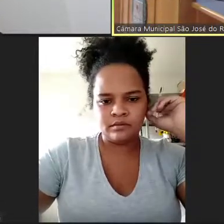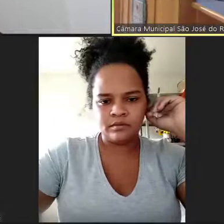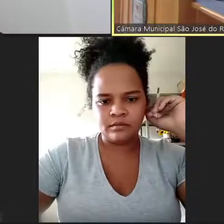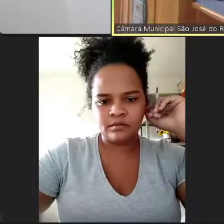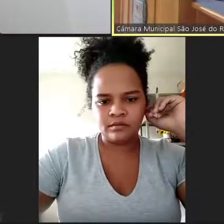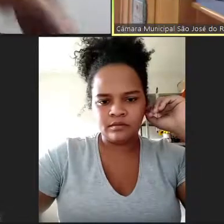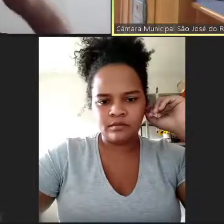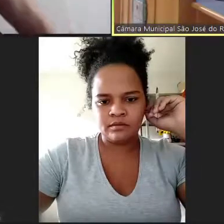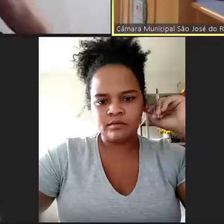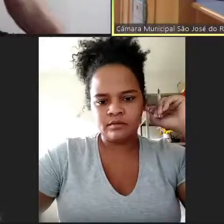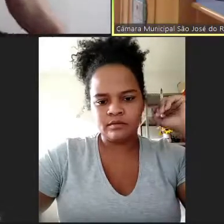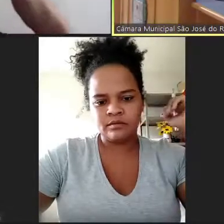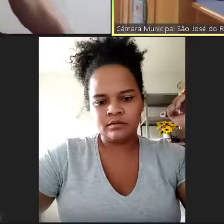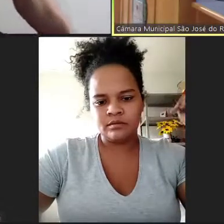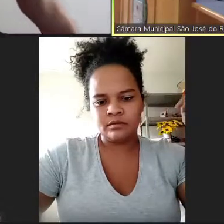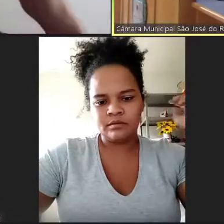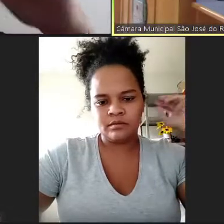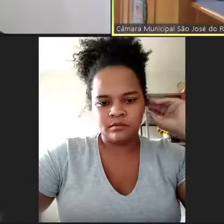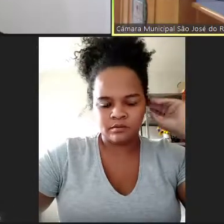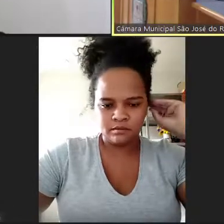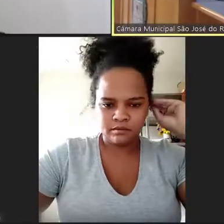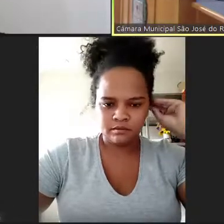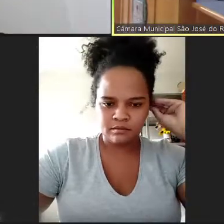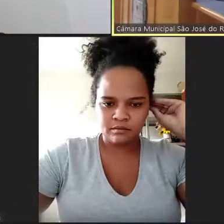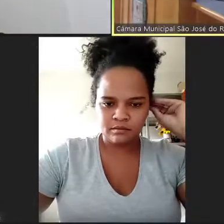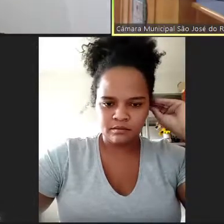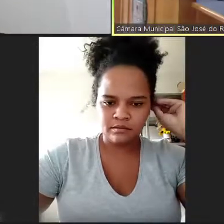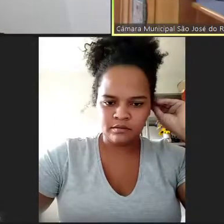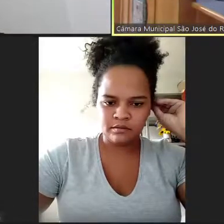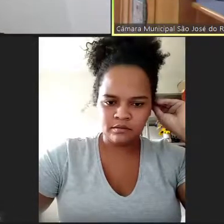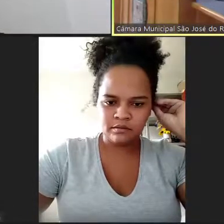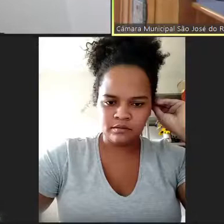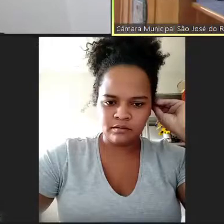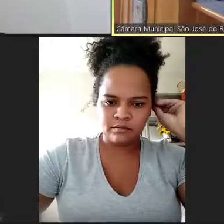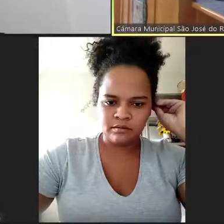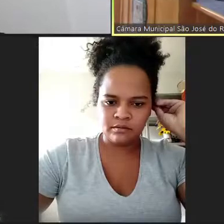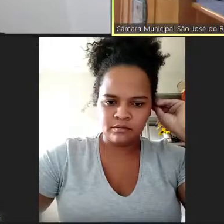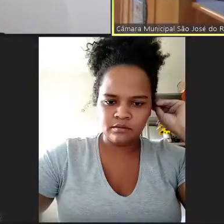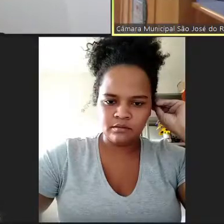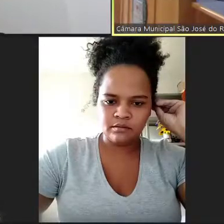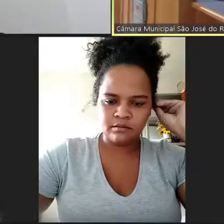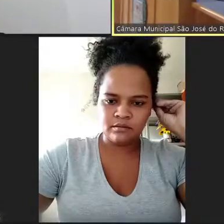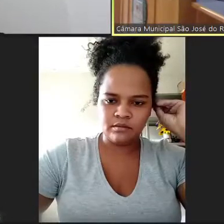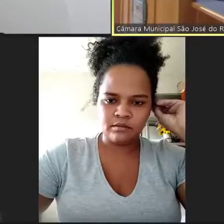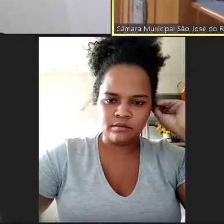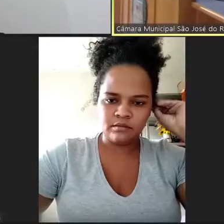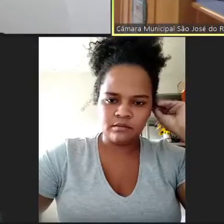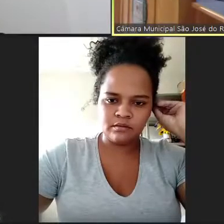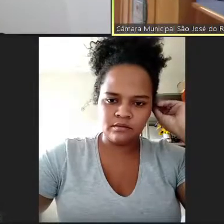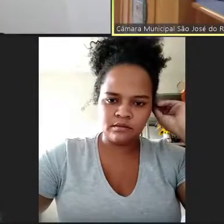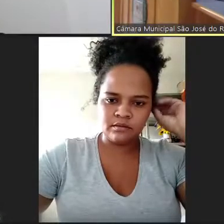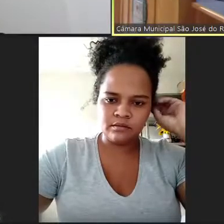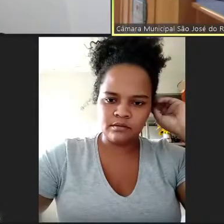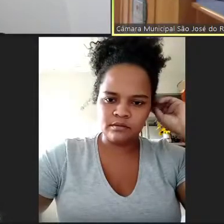2021 do Poder Executivo Municipal que dispõe sobre abertura de crédito adicional suplementar no orçamento programa